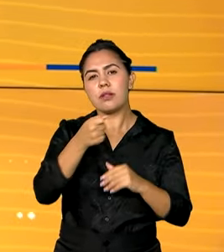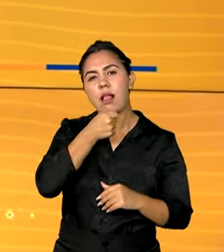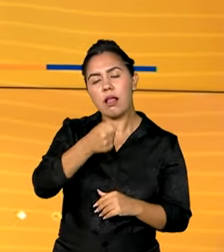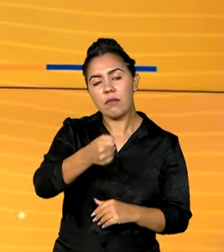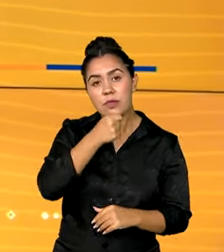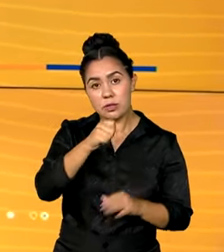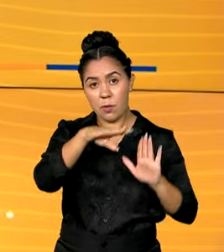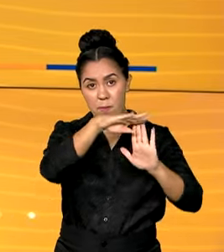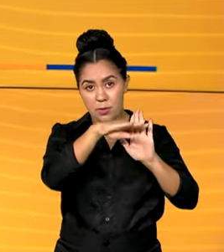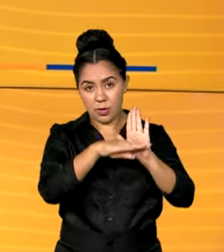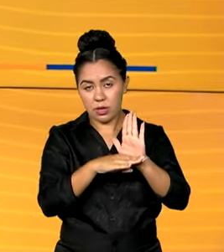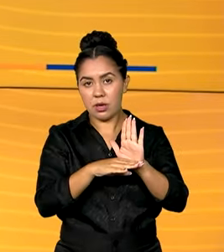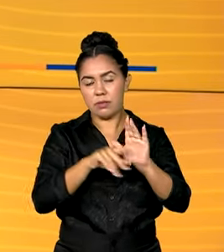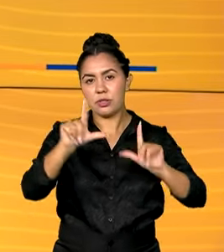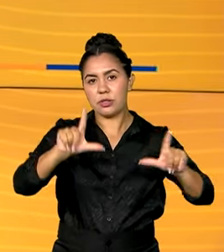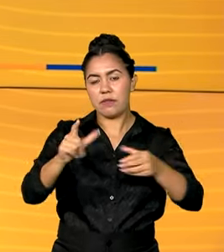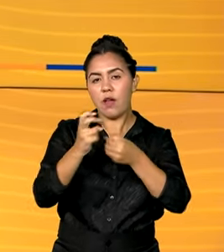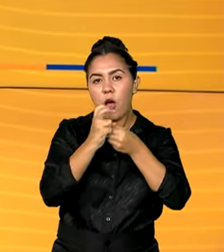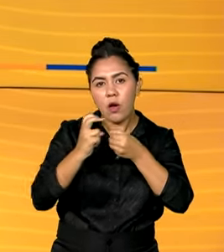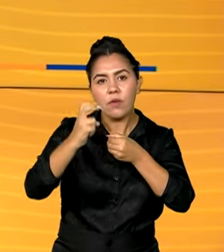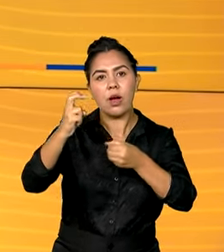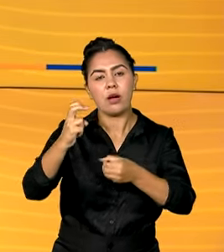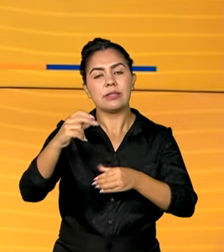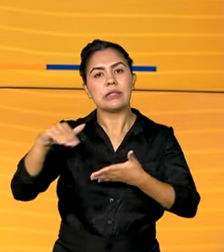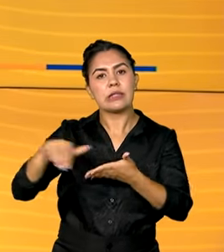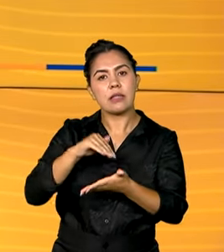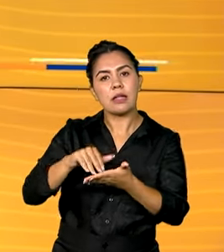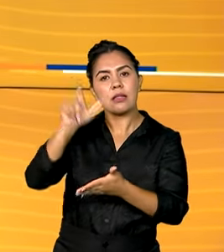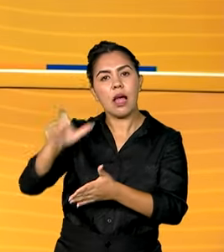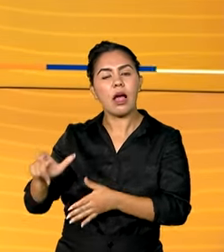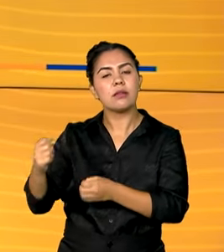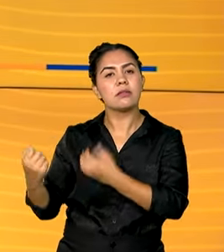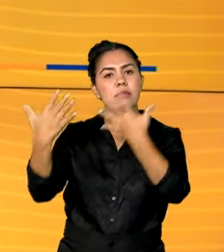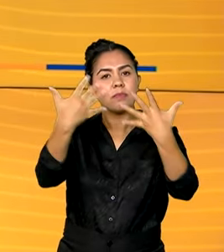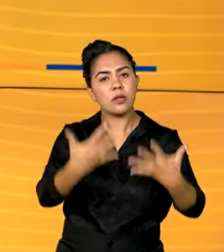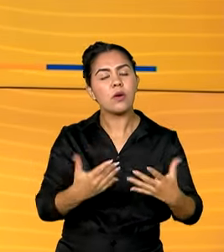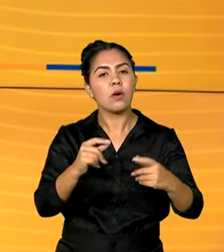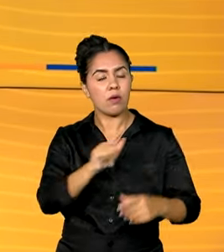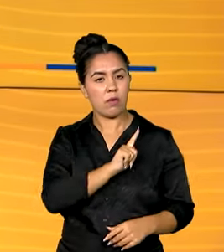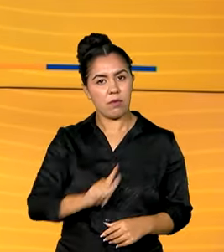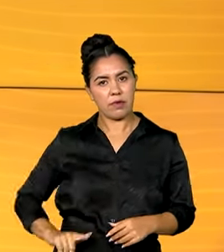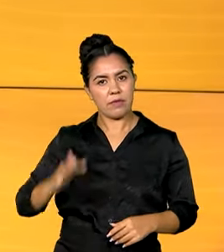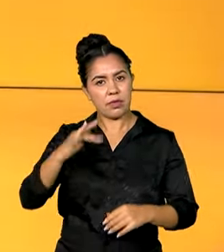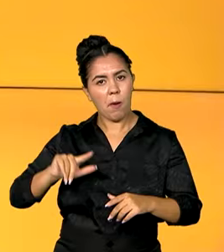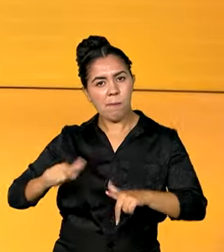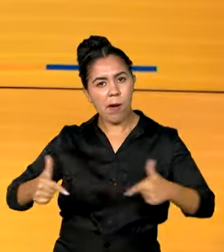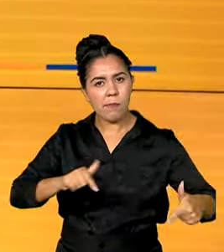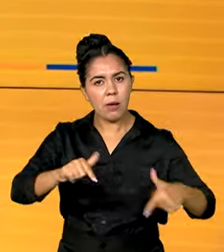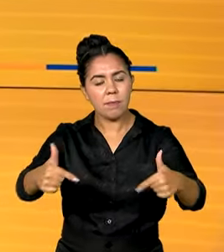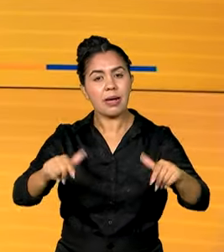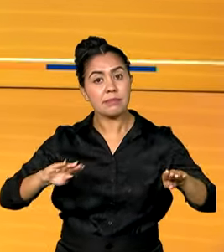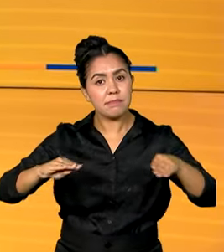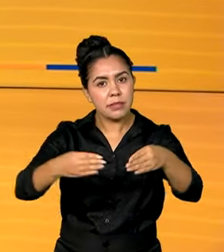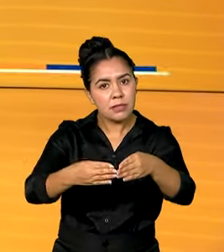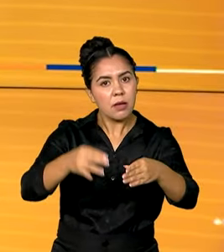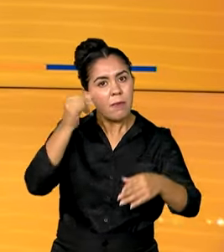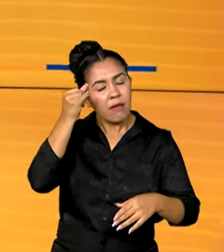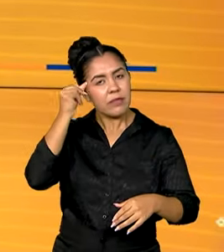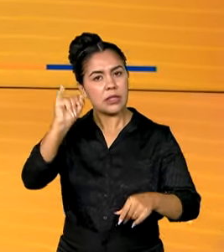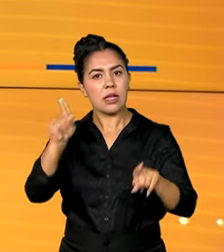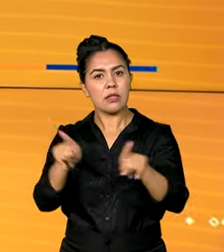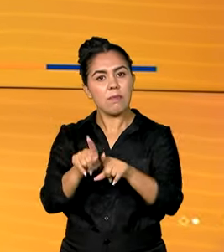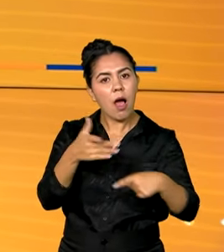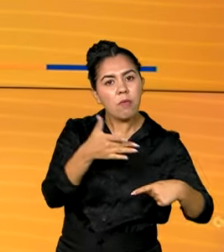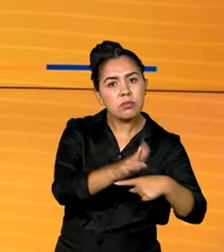secretário nacional de Proteção e Defesa Civil falou sobre as ações do governo federal voltadas à prevenção e ao auxílio